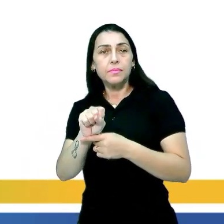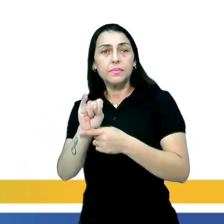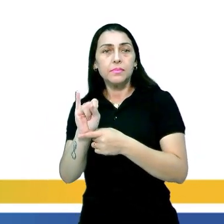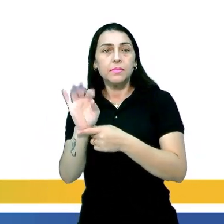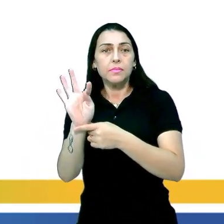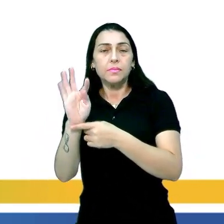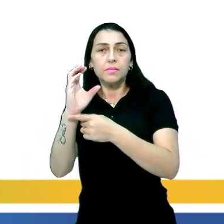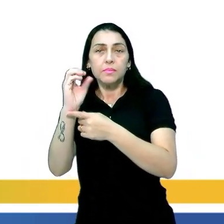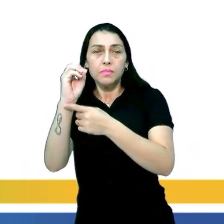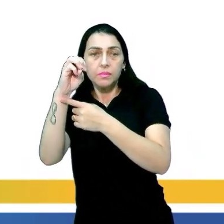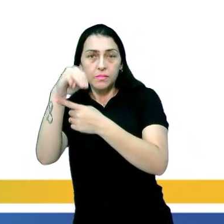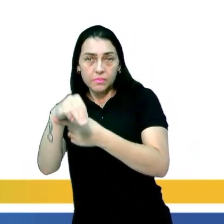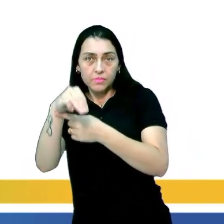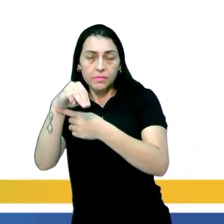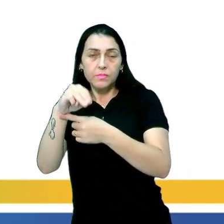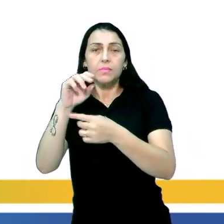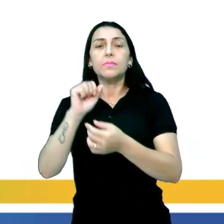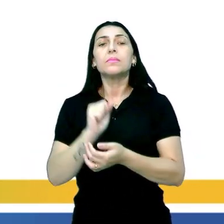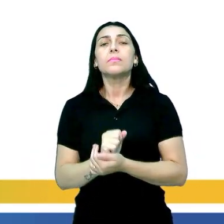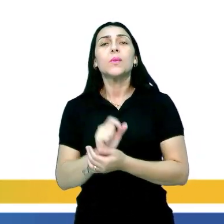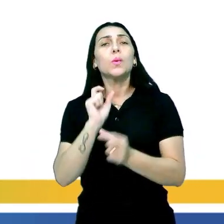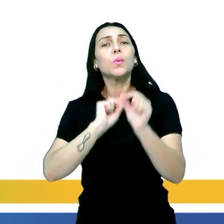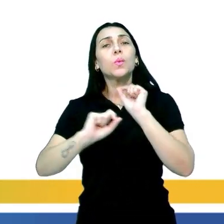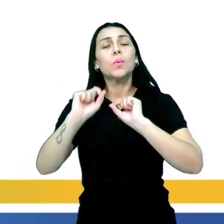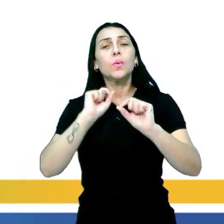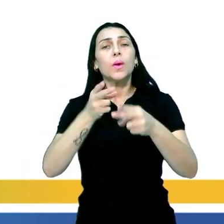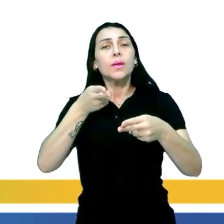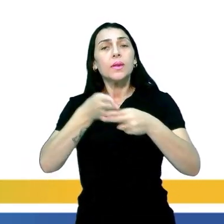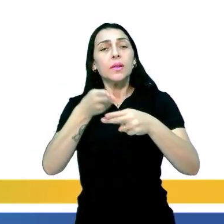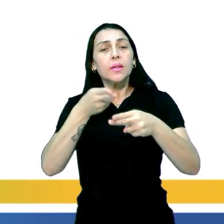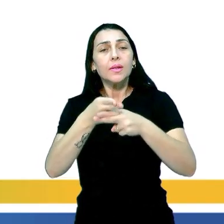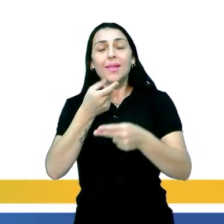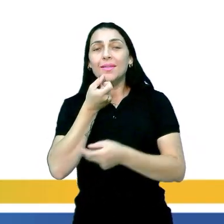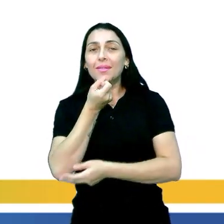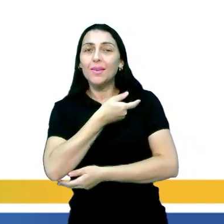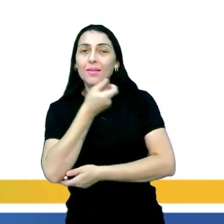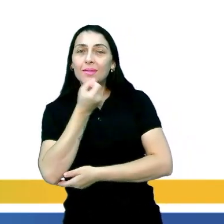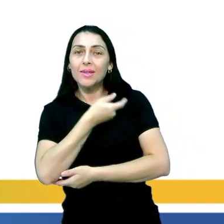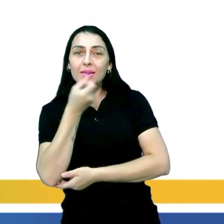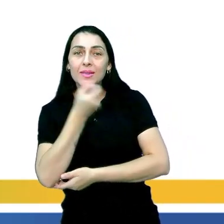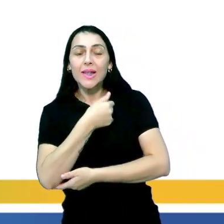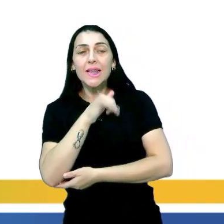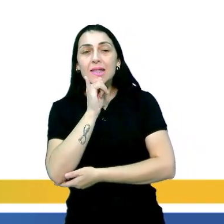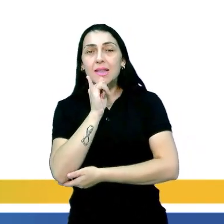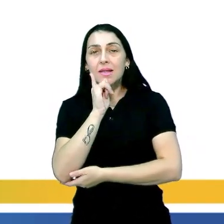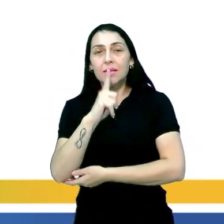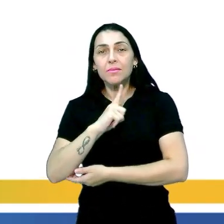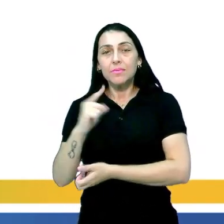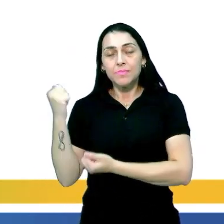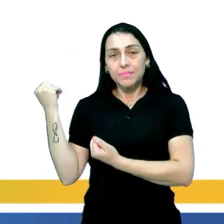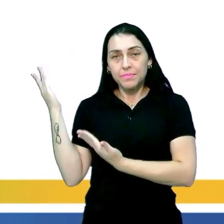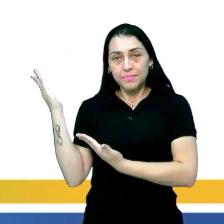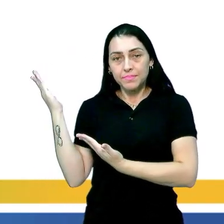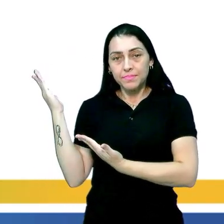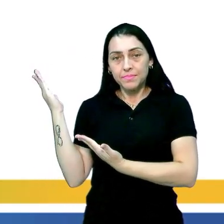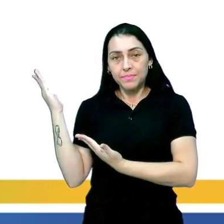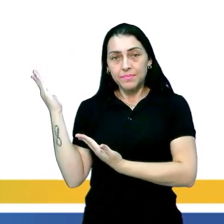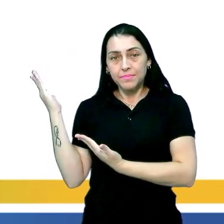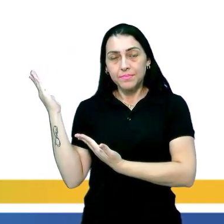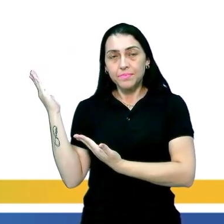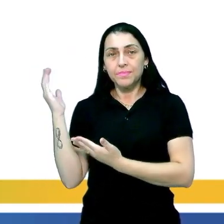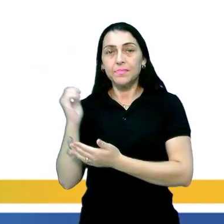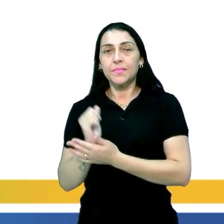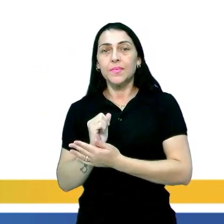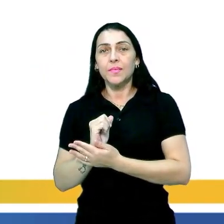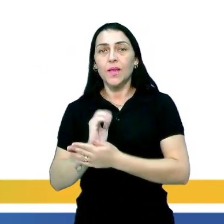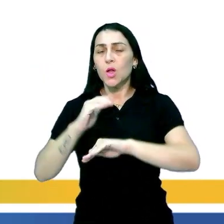Nós temos a sitcom, que seria a série de comédia, e esse exemplo que nós temos aí é um clássico,